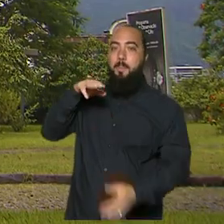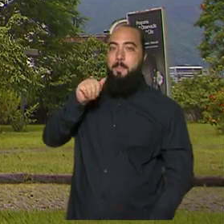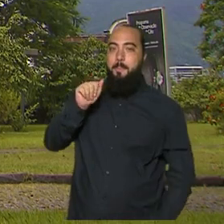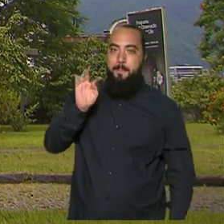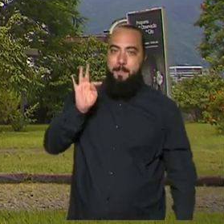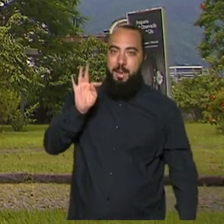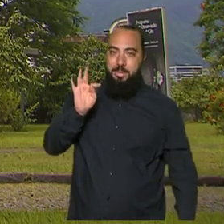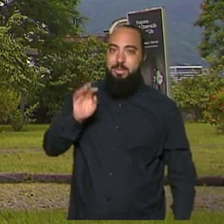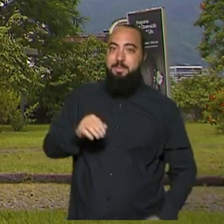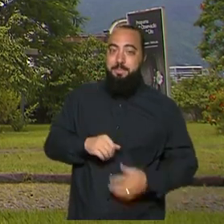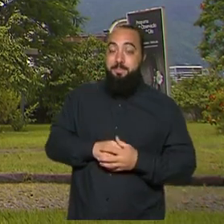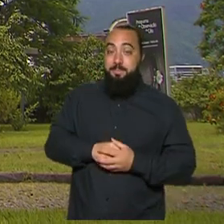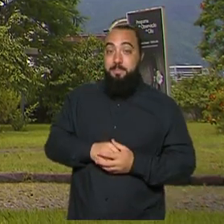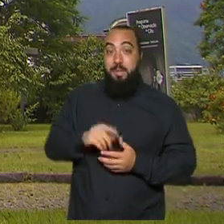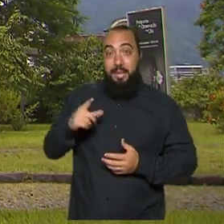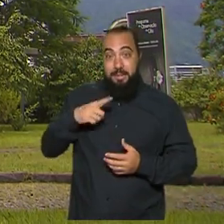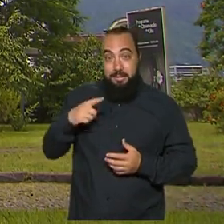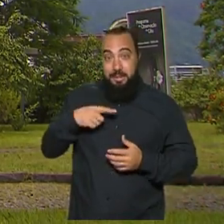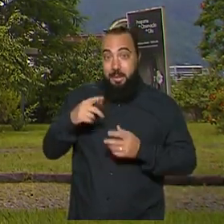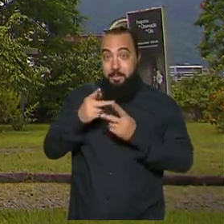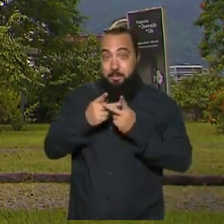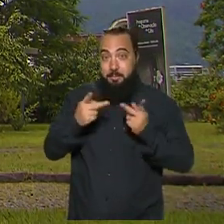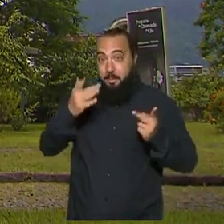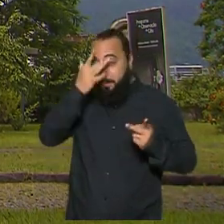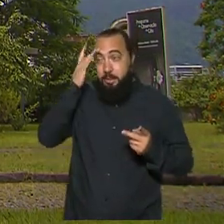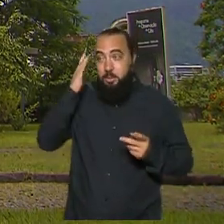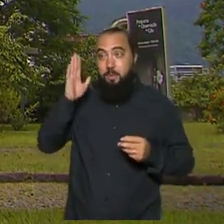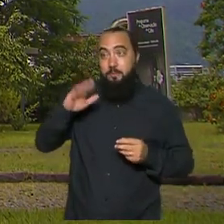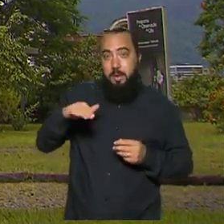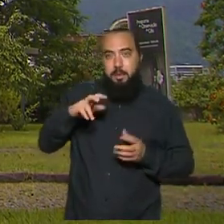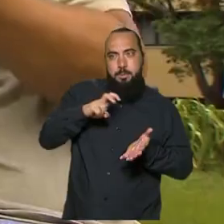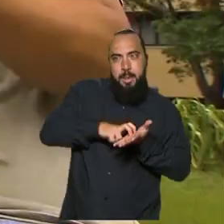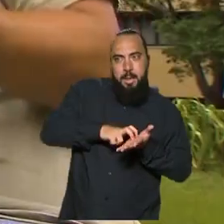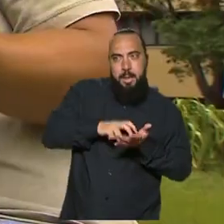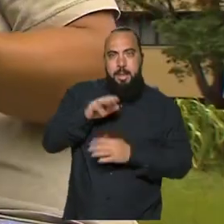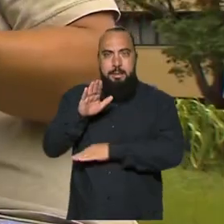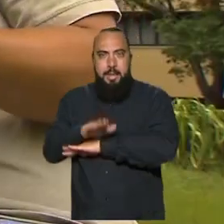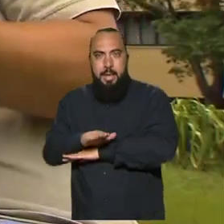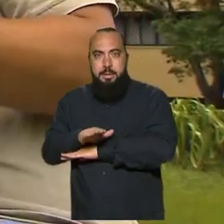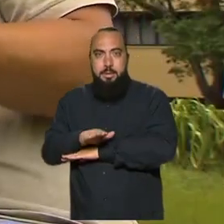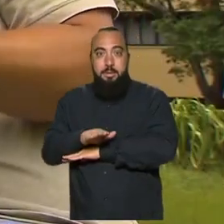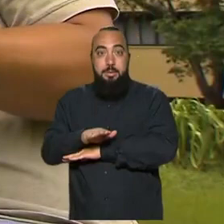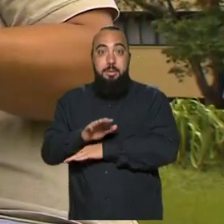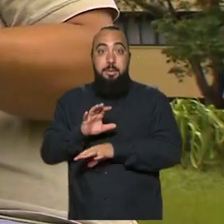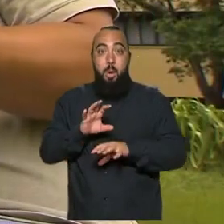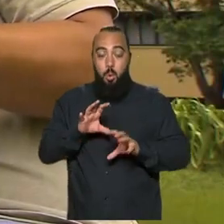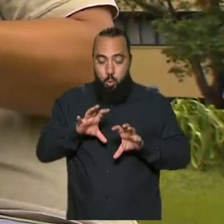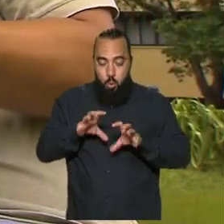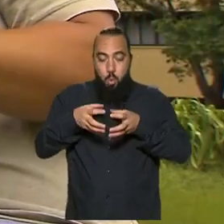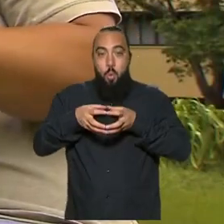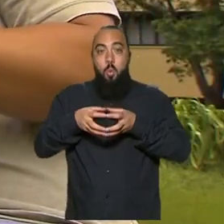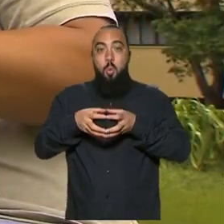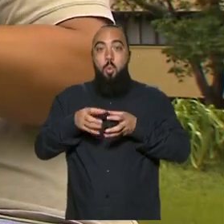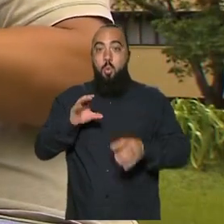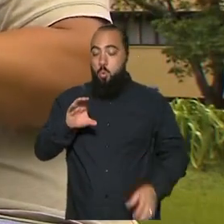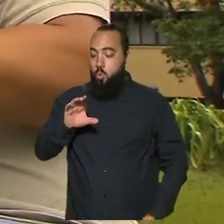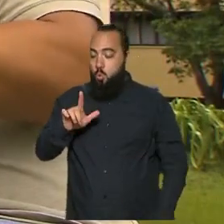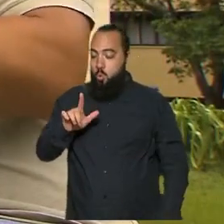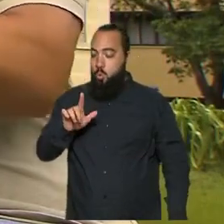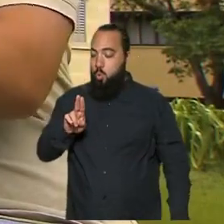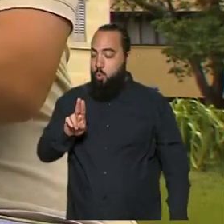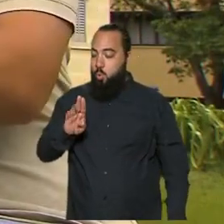assim, quando a gente tem o público espontâneo, um vem pela manhã, um vem à tarde, um... Então, com o Clube de Astronomia do Mast, que em princípio vai